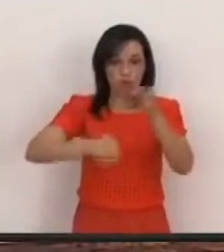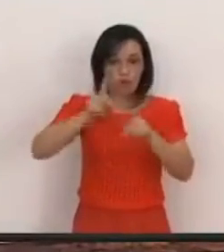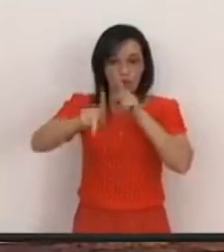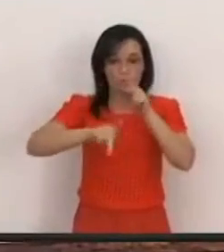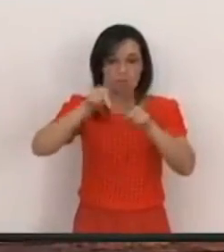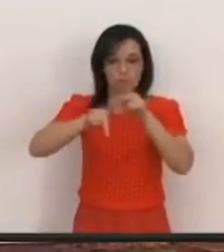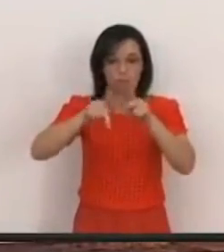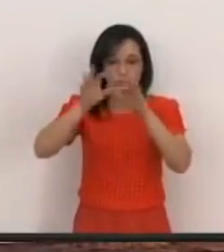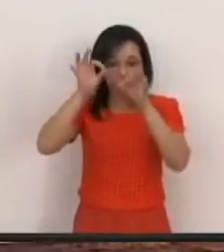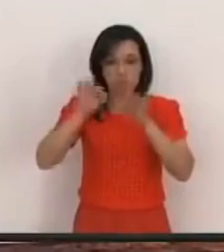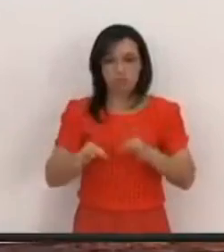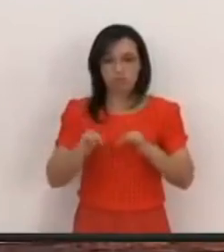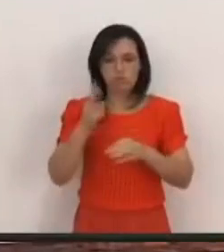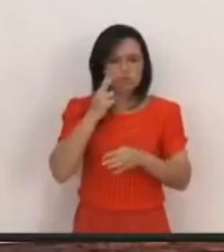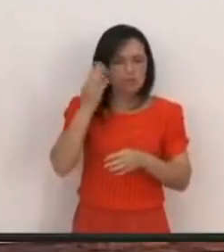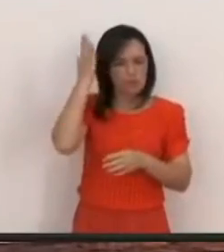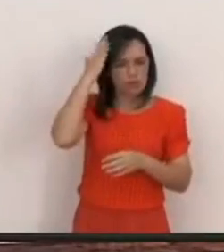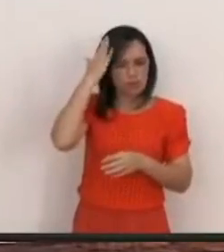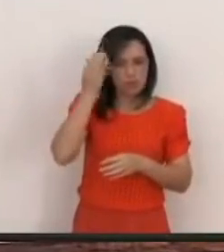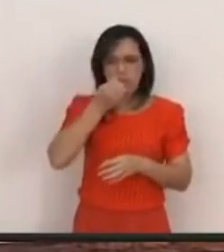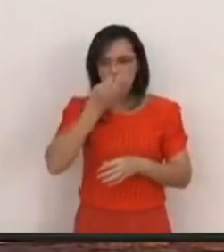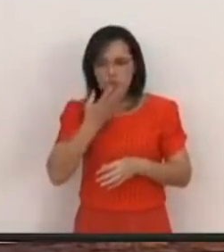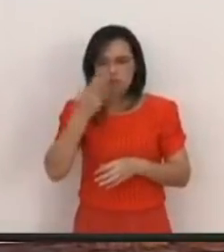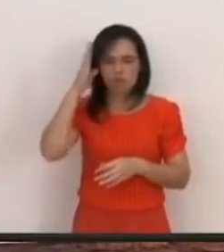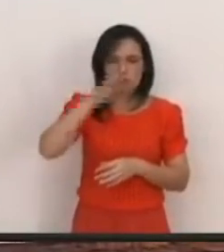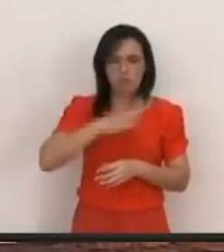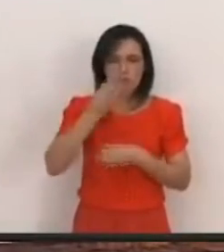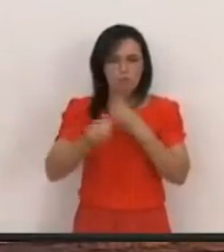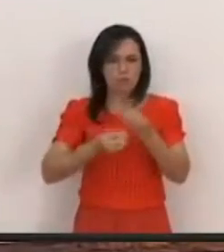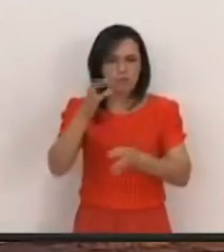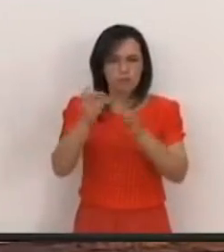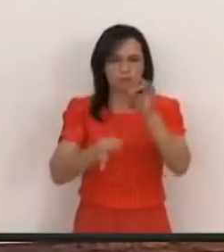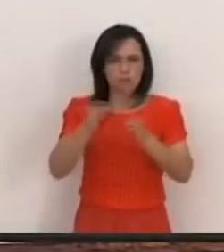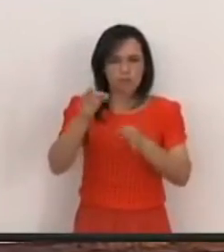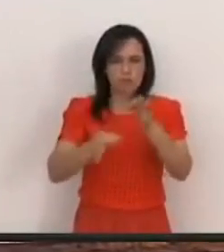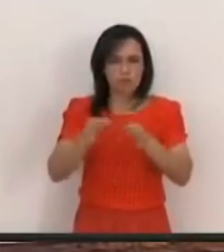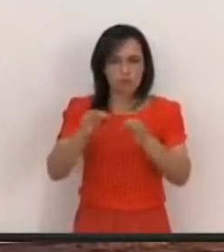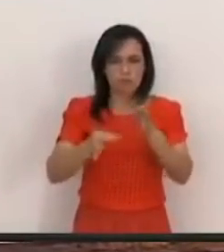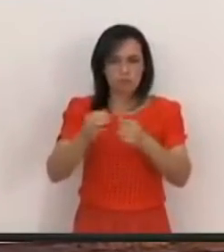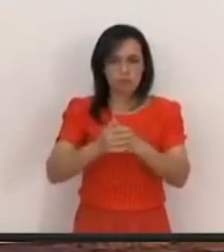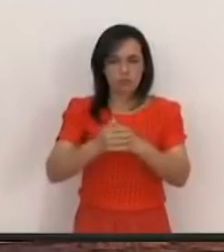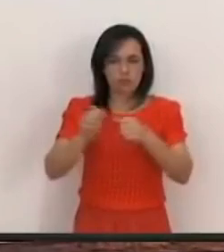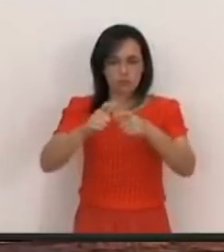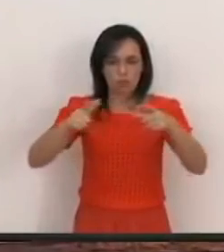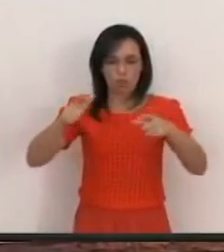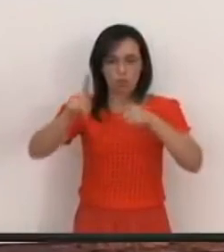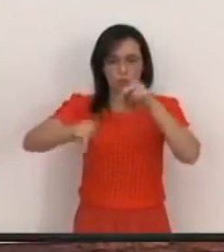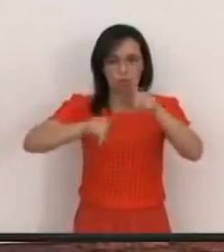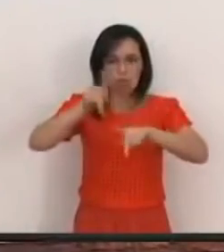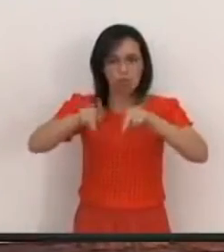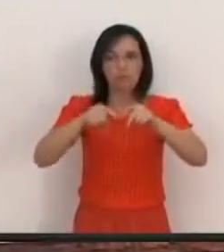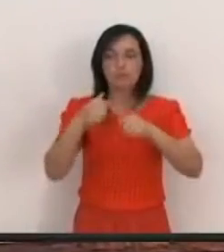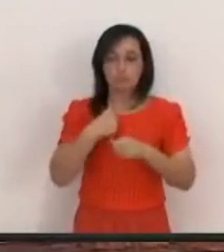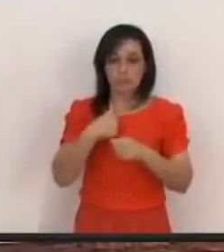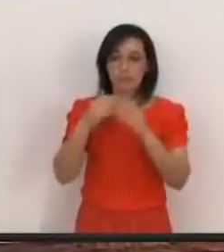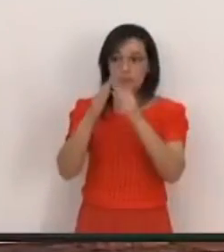Dissina Entre o bem E o mal Pois quem poderia julgar A este Grande povo E o que eu peço a